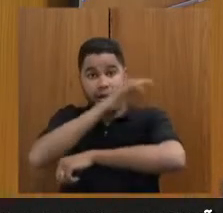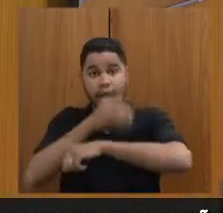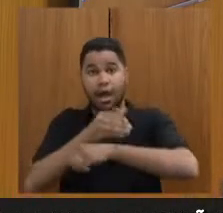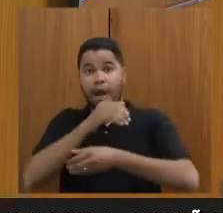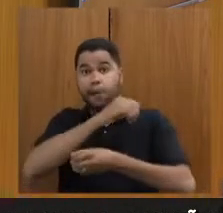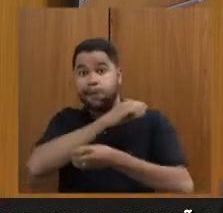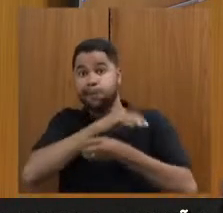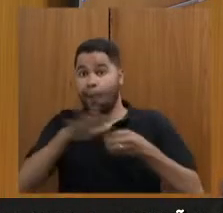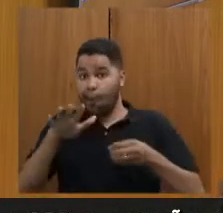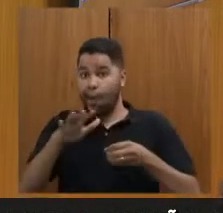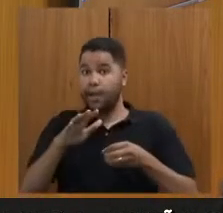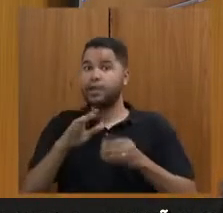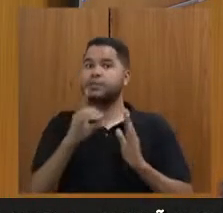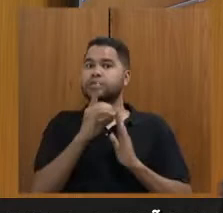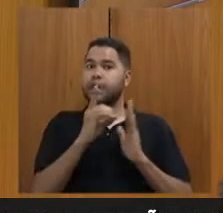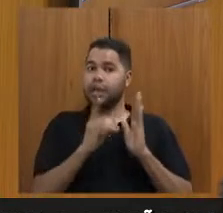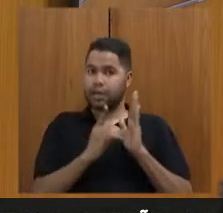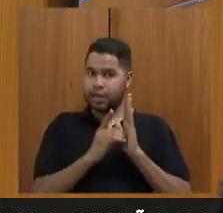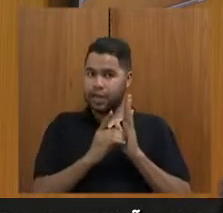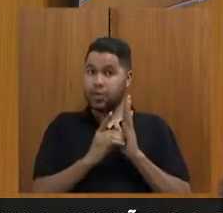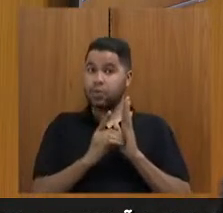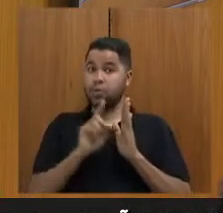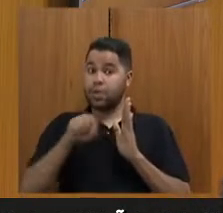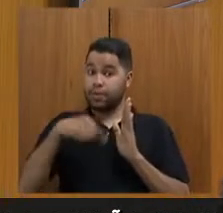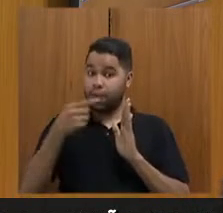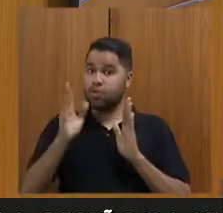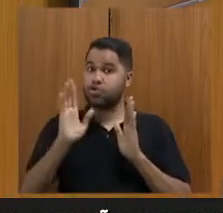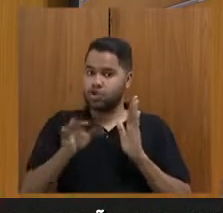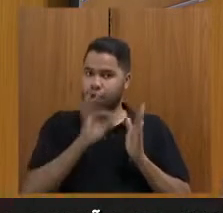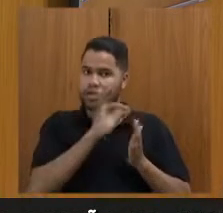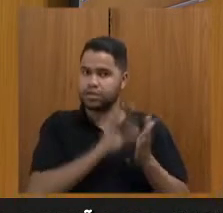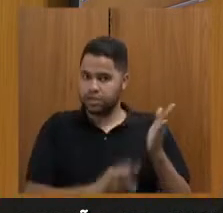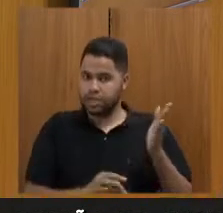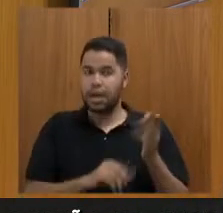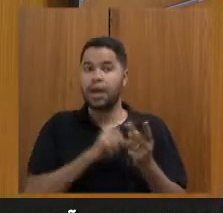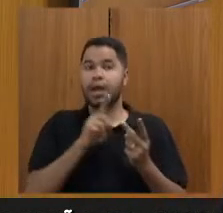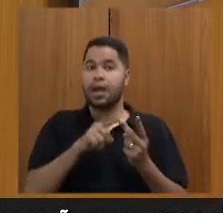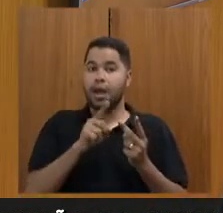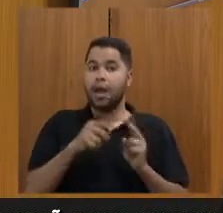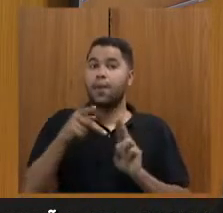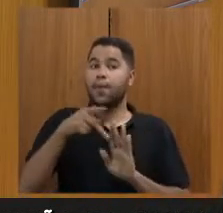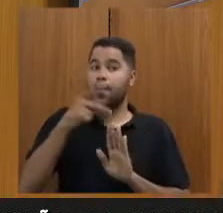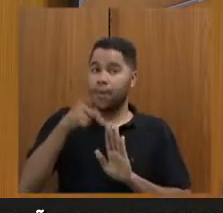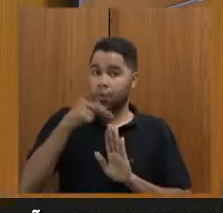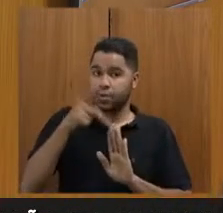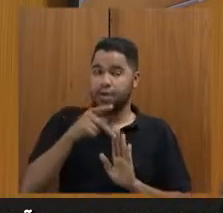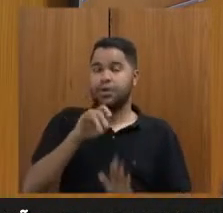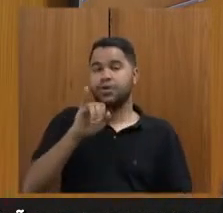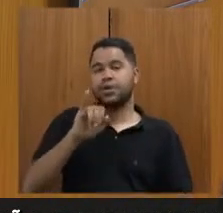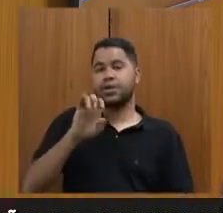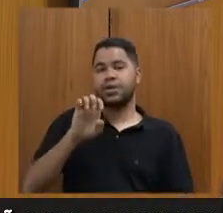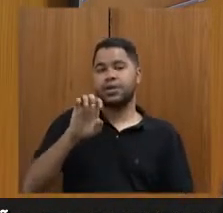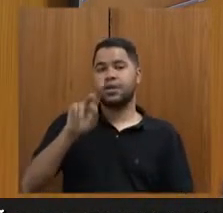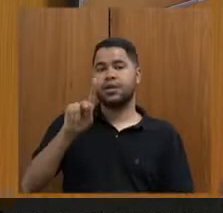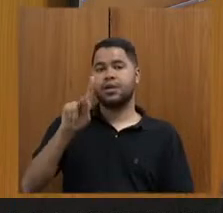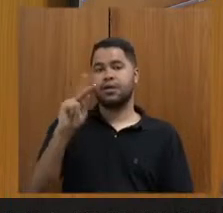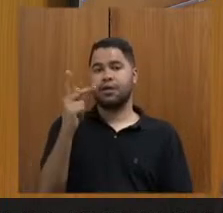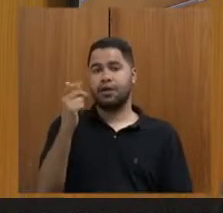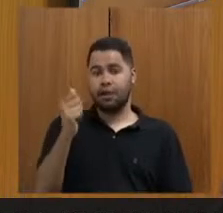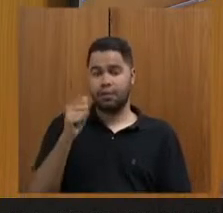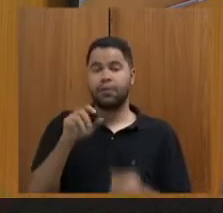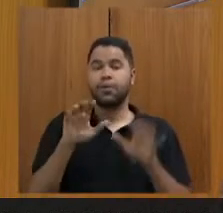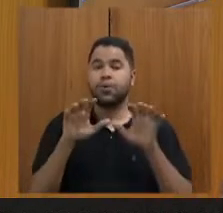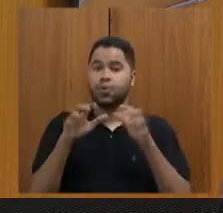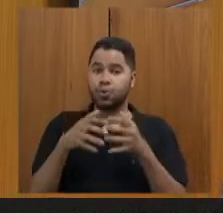decreto assinado pelo governador, depois da portaria do Iefa, do grupo de trabalho que foi